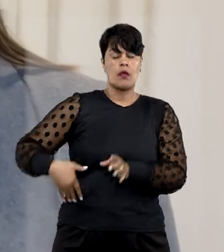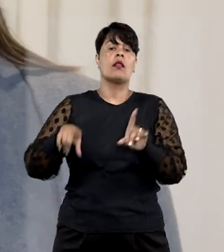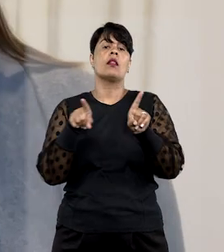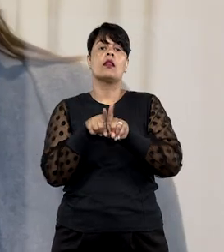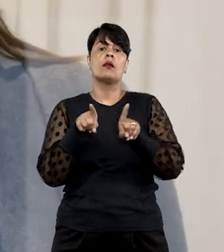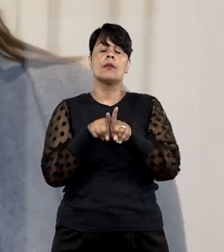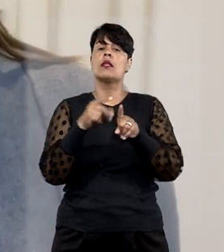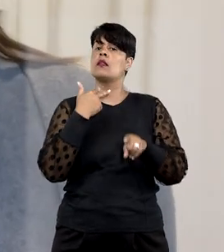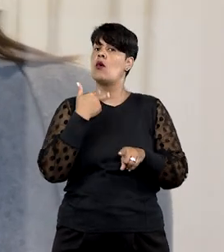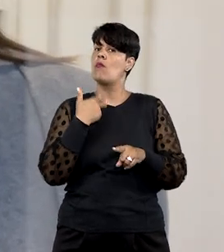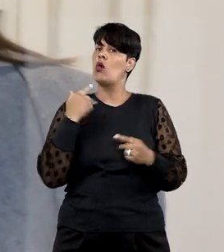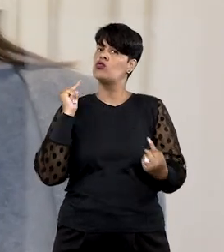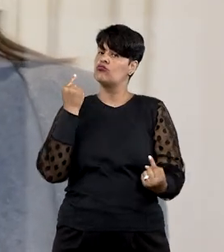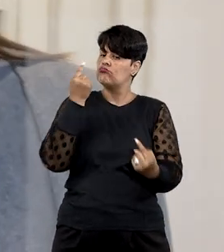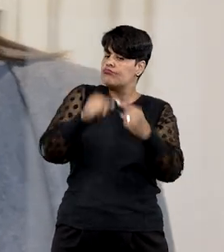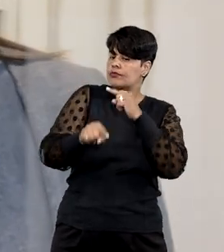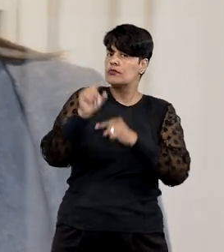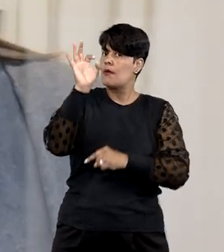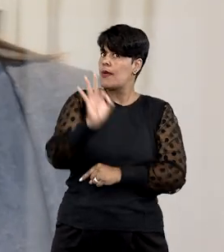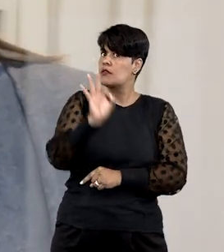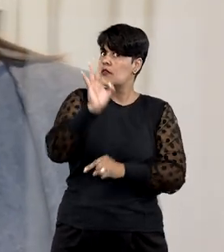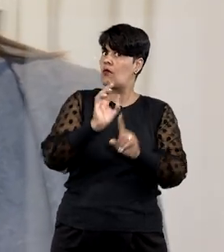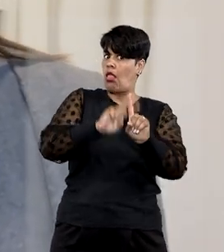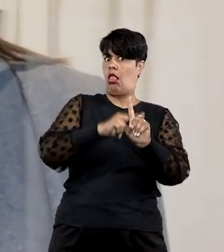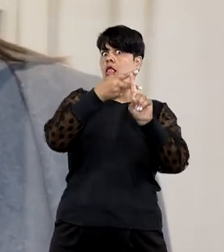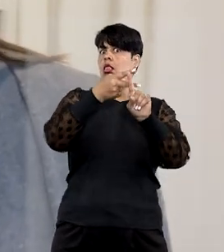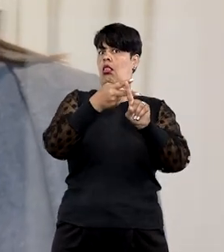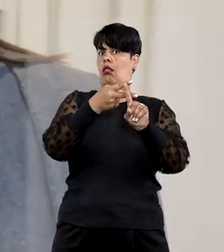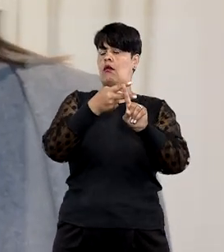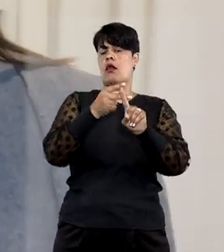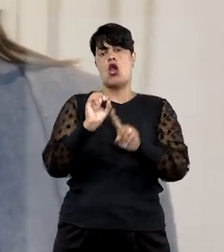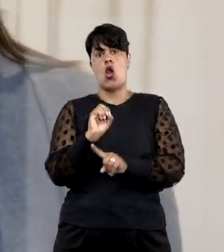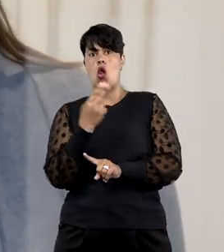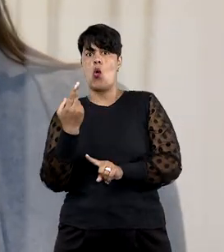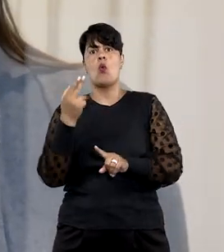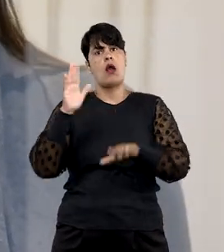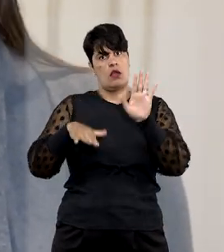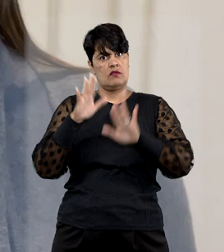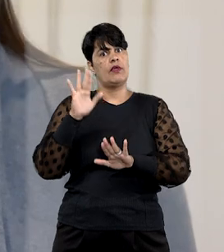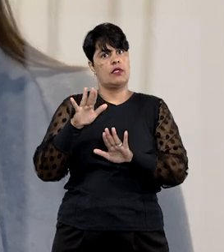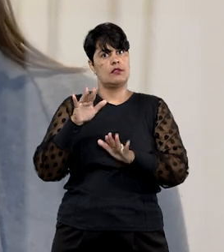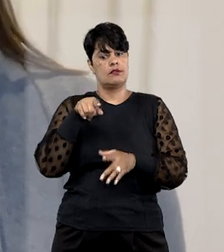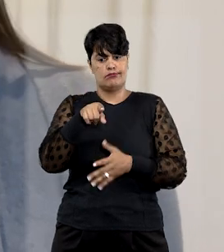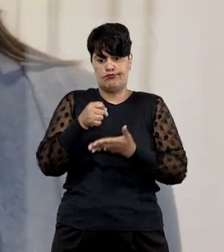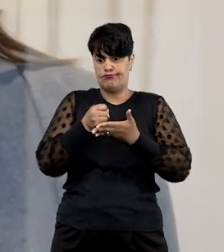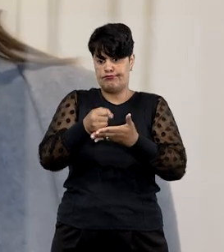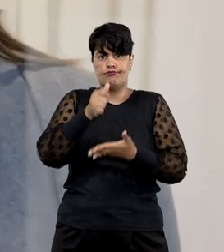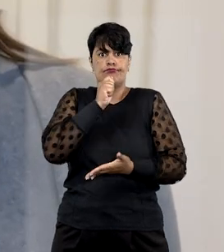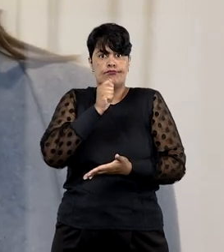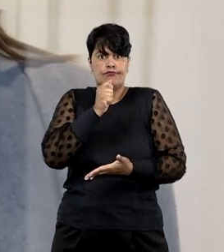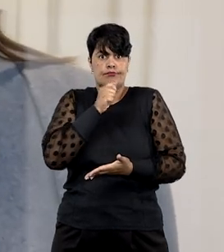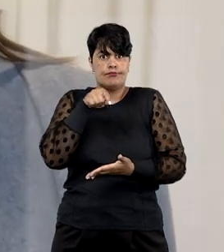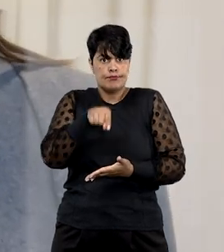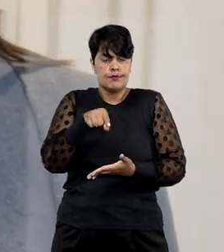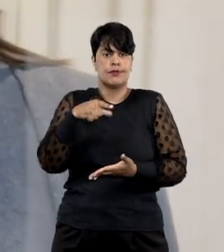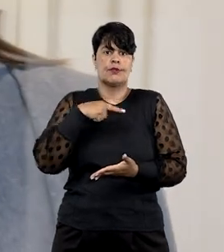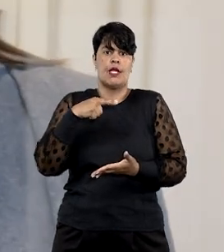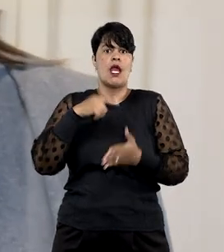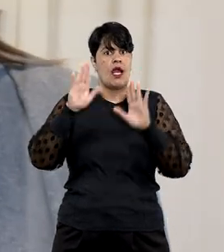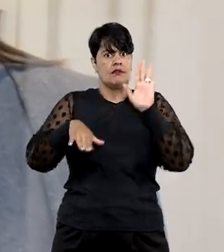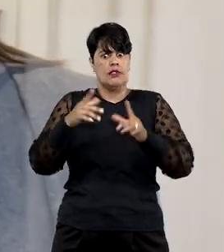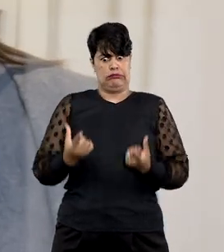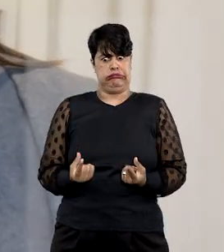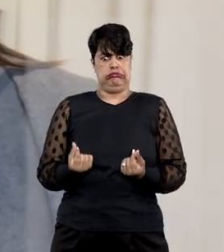percentuais desarrasoados ou aleatórios que, concretamente e sem base atuarial idônea, onerem